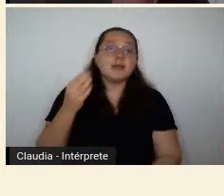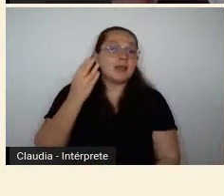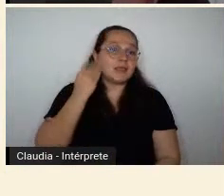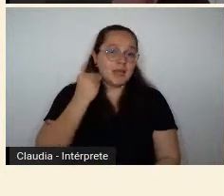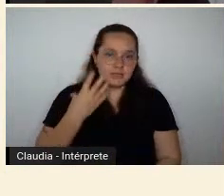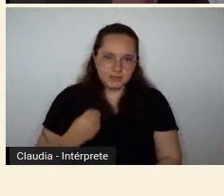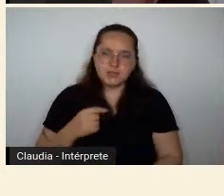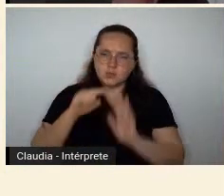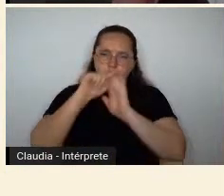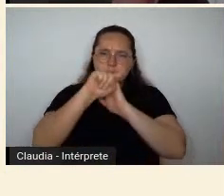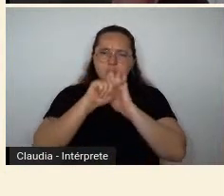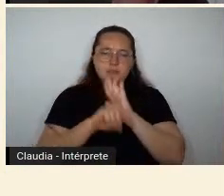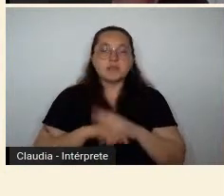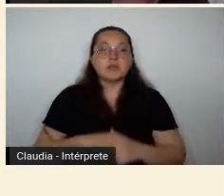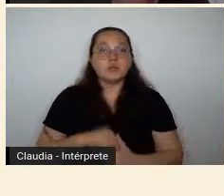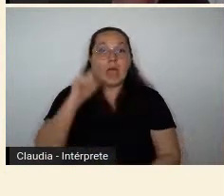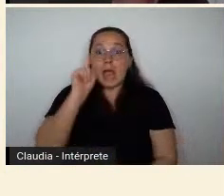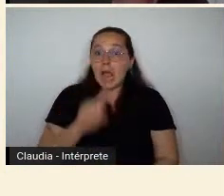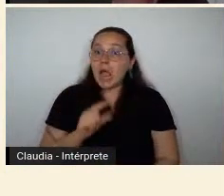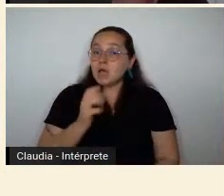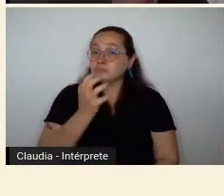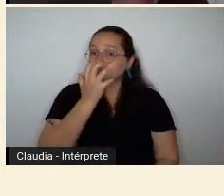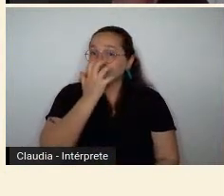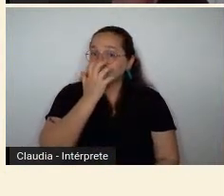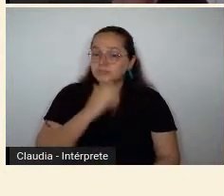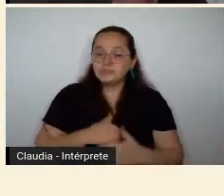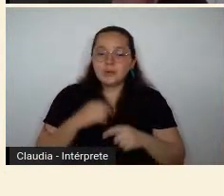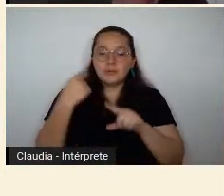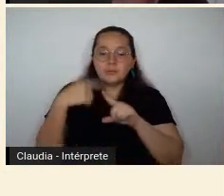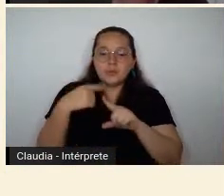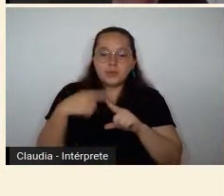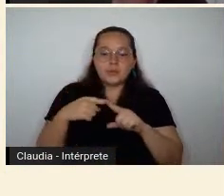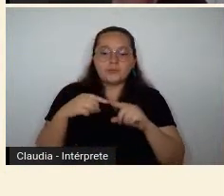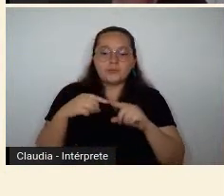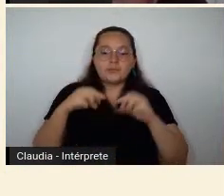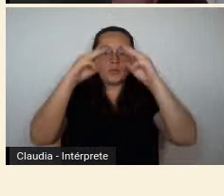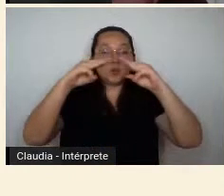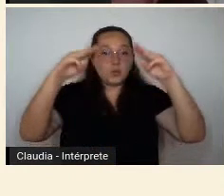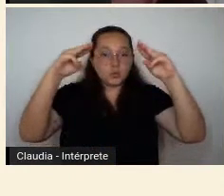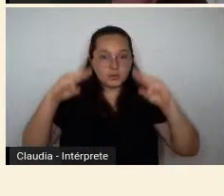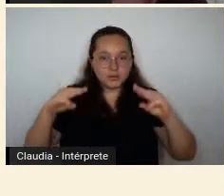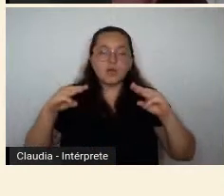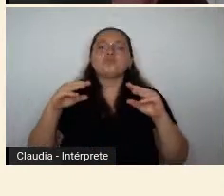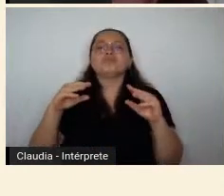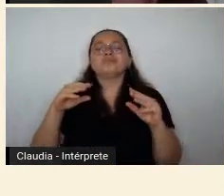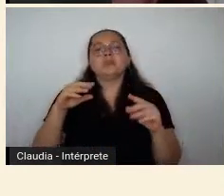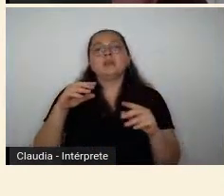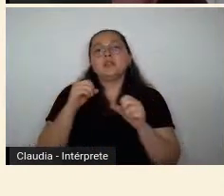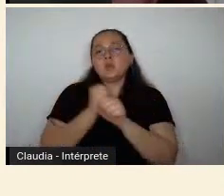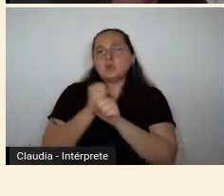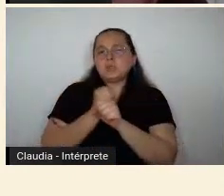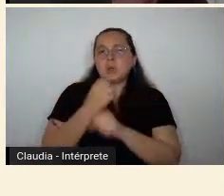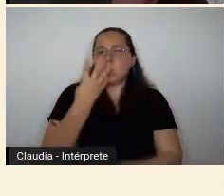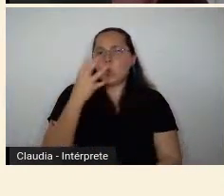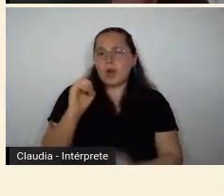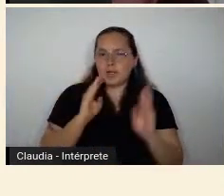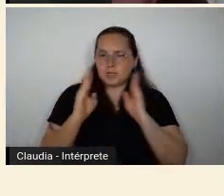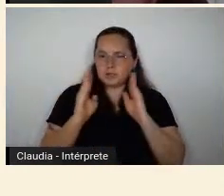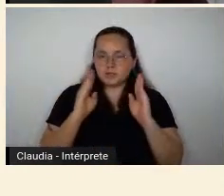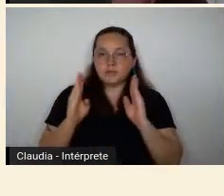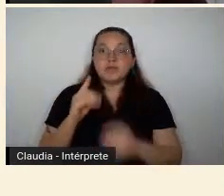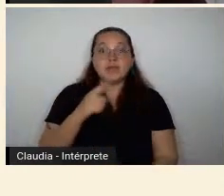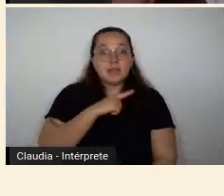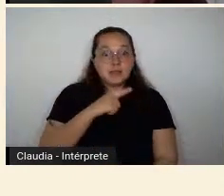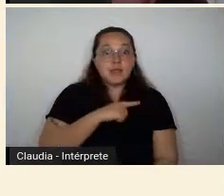impressionante esse dado, pensando que o museu é lugar de aclamação, e que, nos anos 40, o Moma, célebre Moma, estava